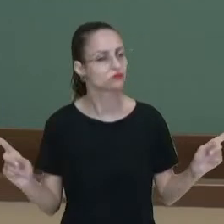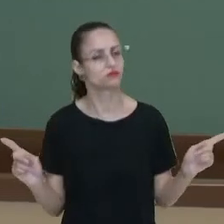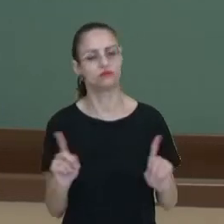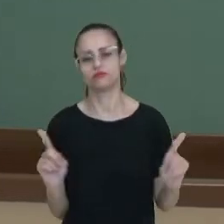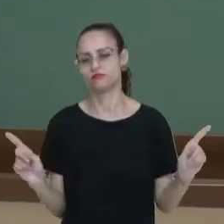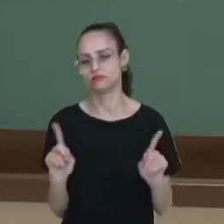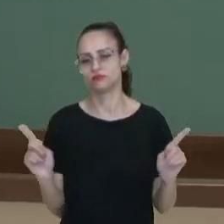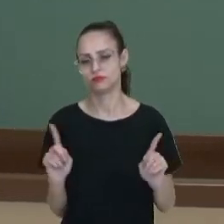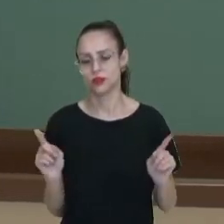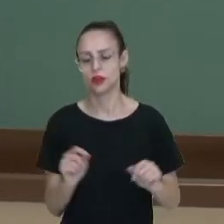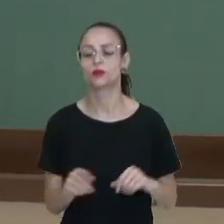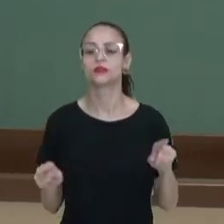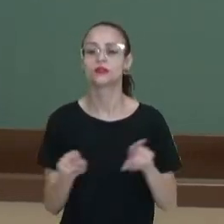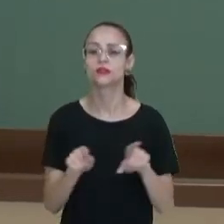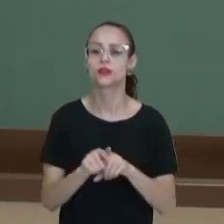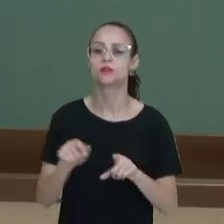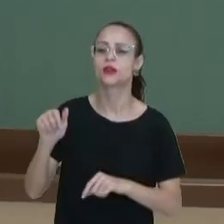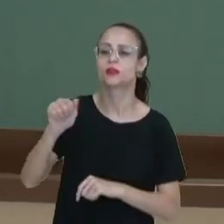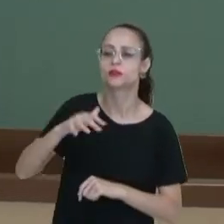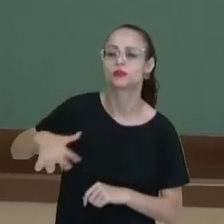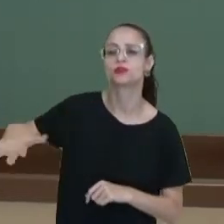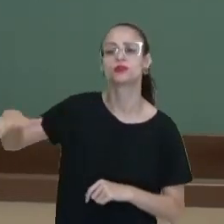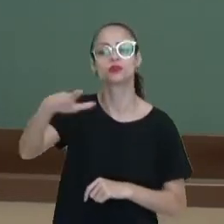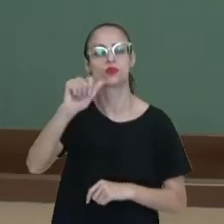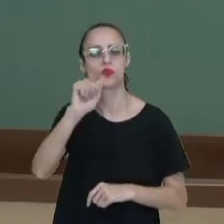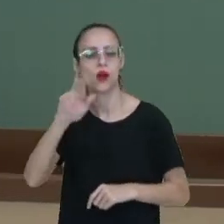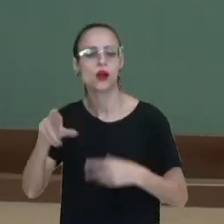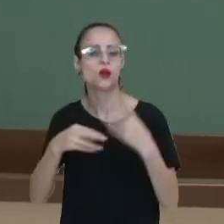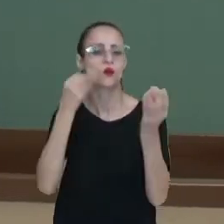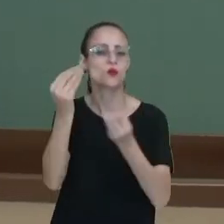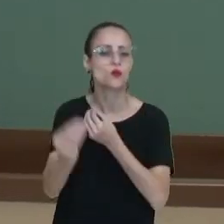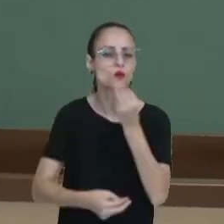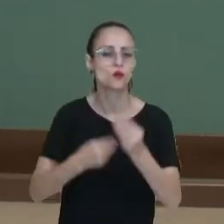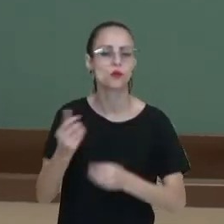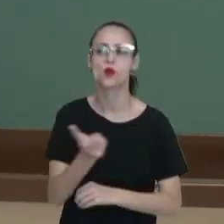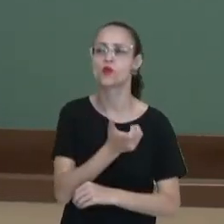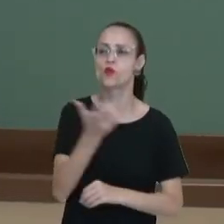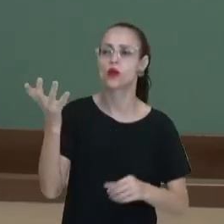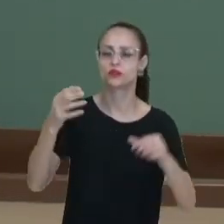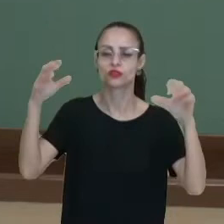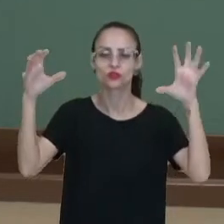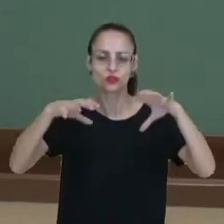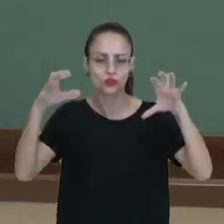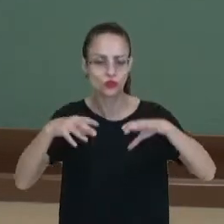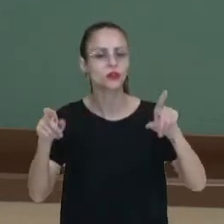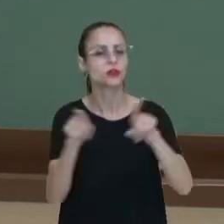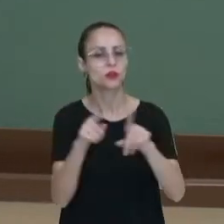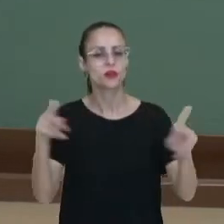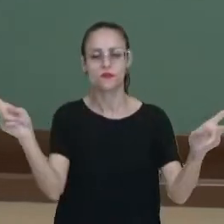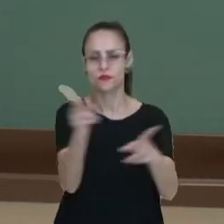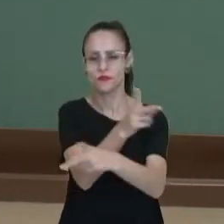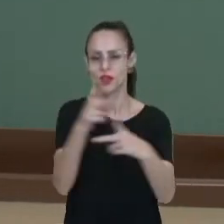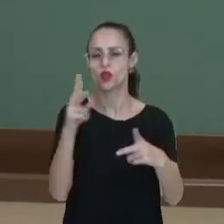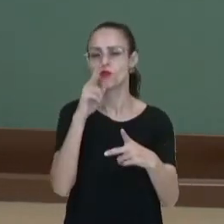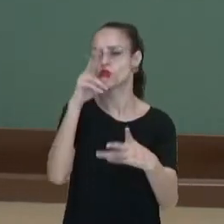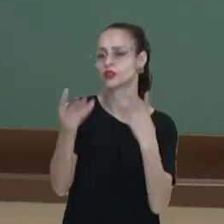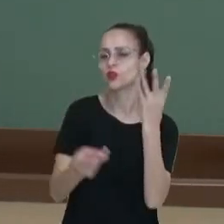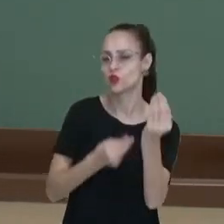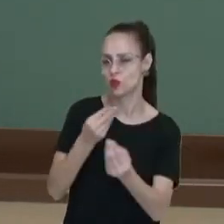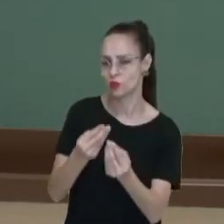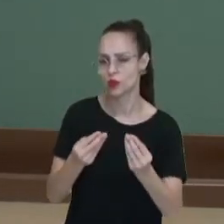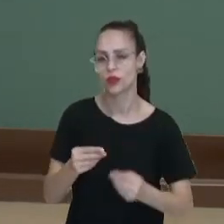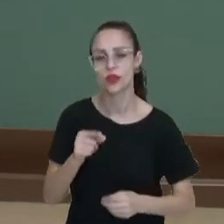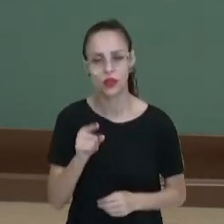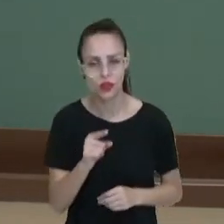A umidade do ar, a condição, a quantidade de chuvas e a força dos ventos. Isso vai